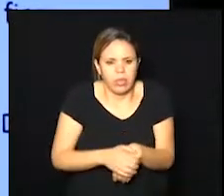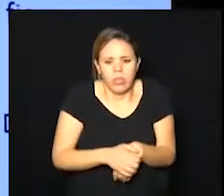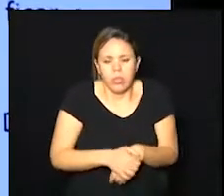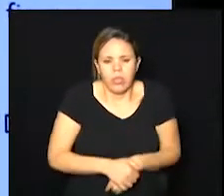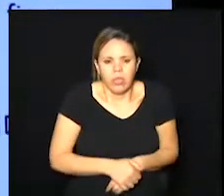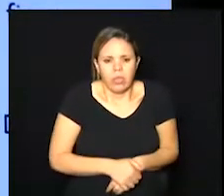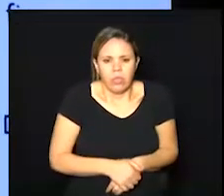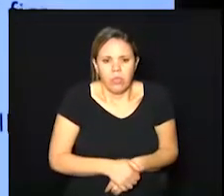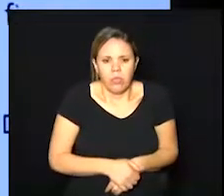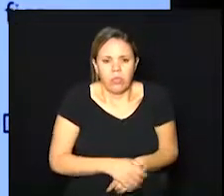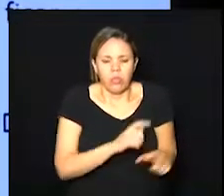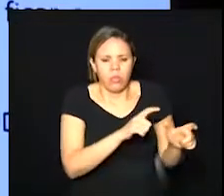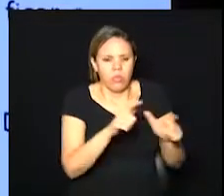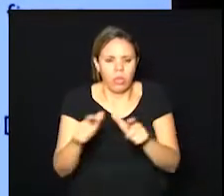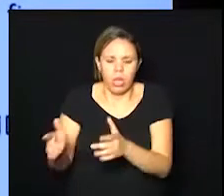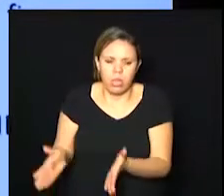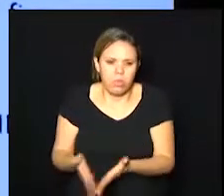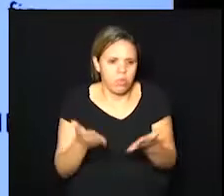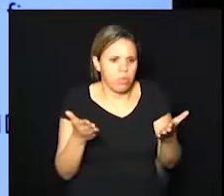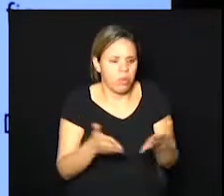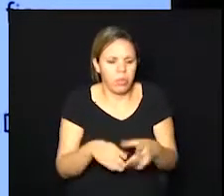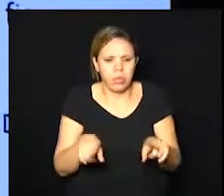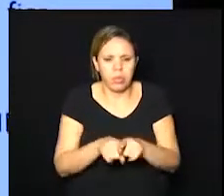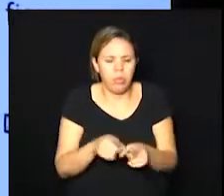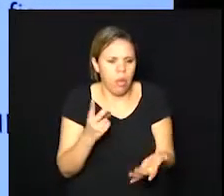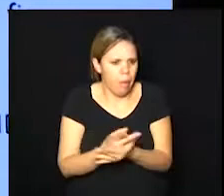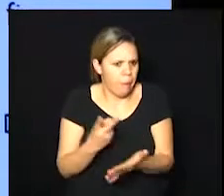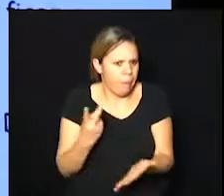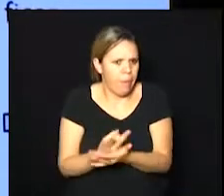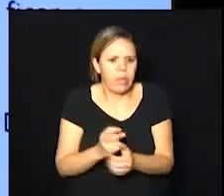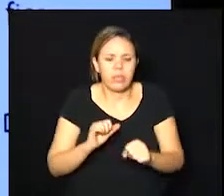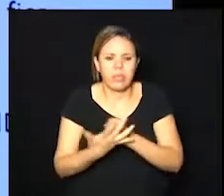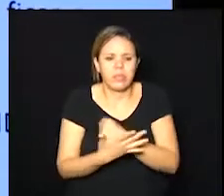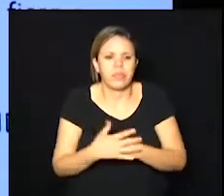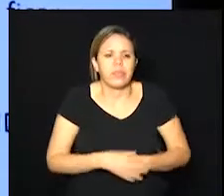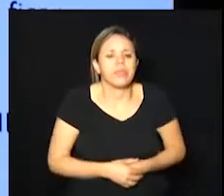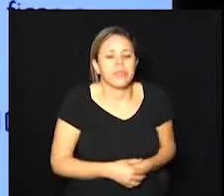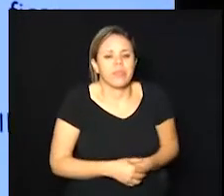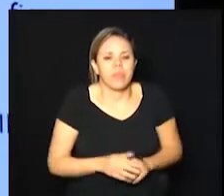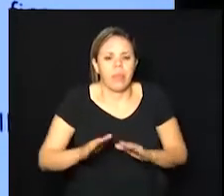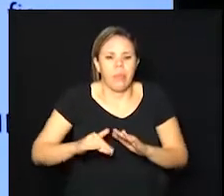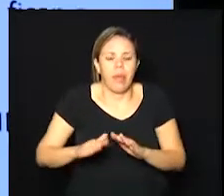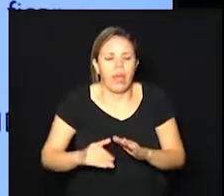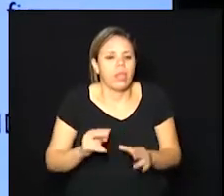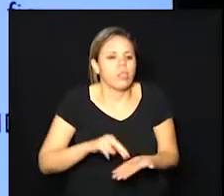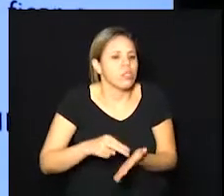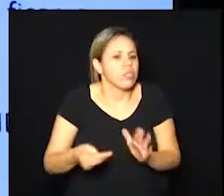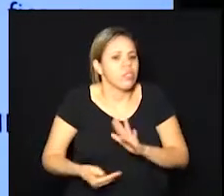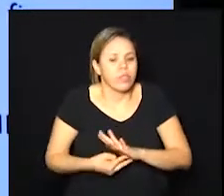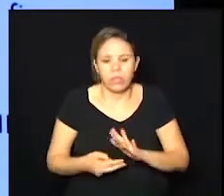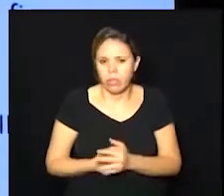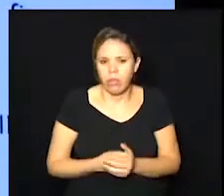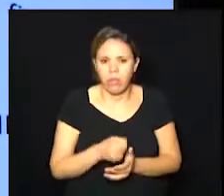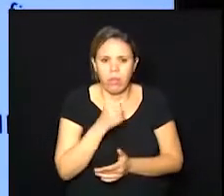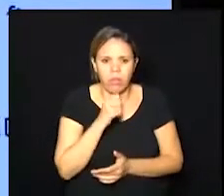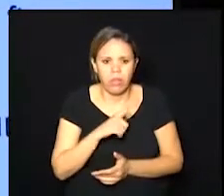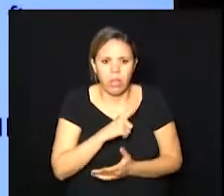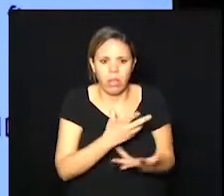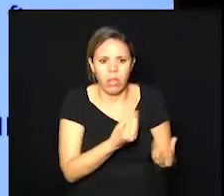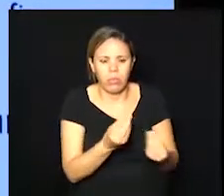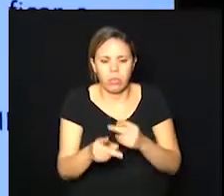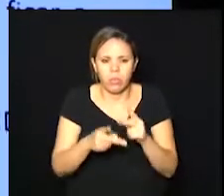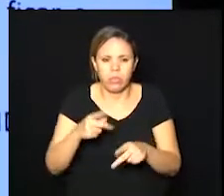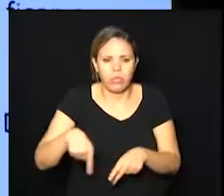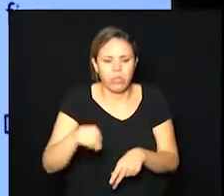a periferia a prevalência da covid-19 baixa significa que ainda temos muitas